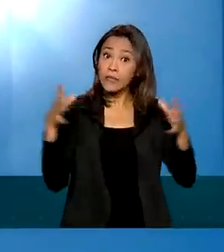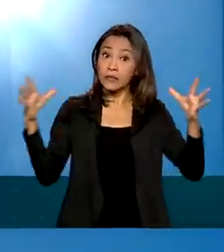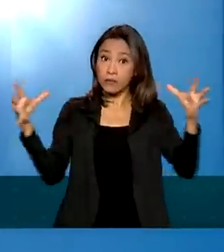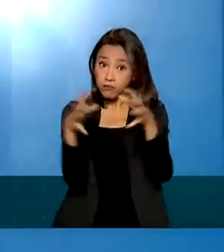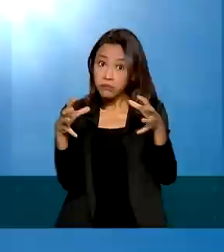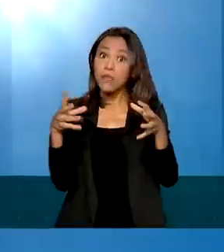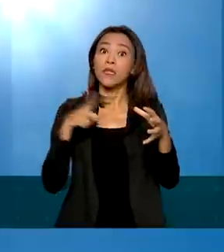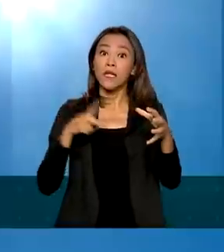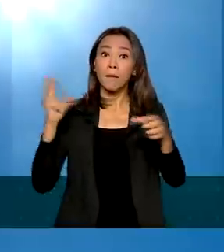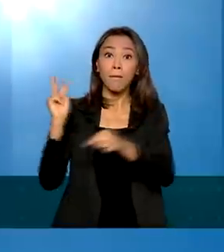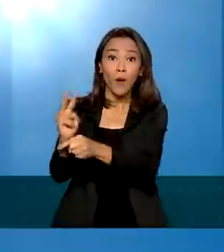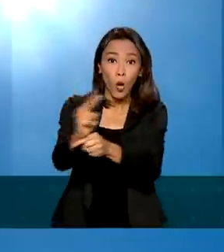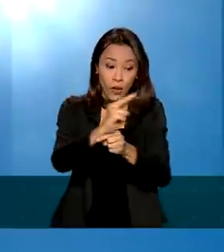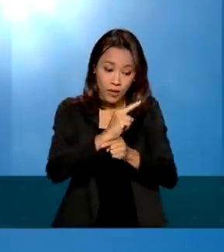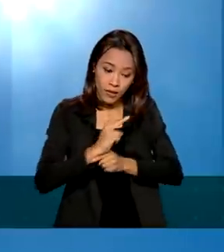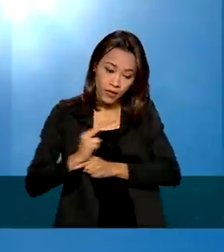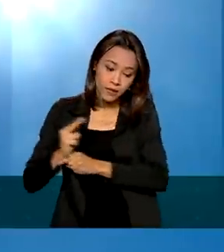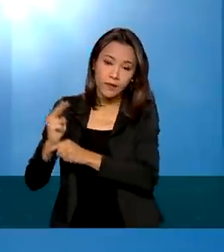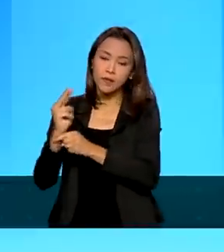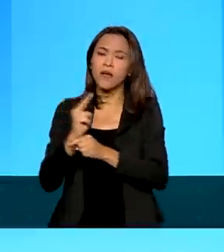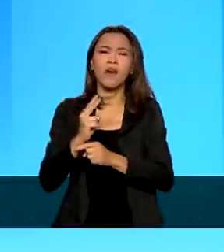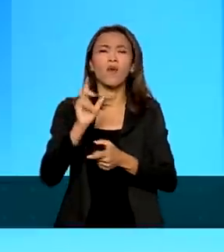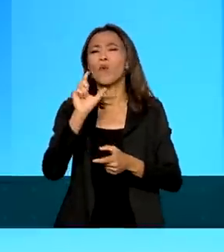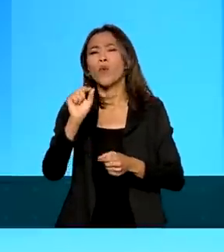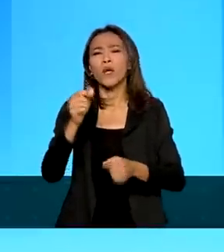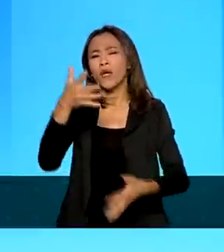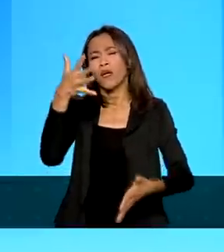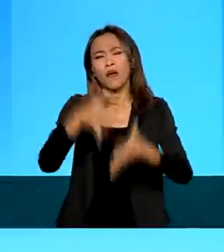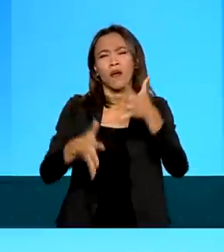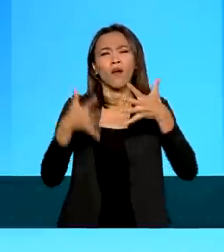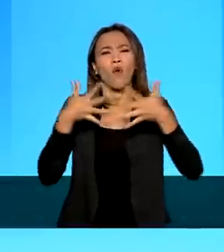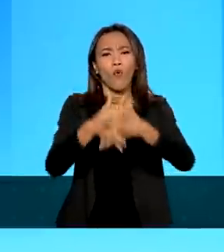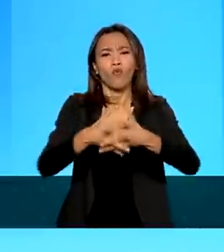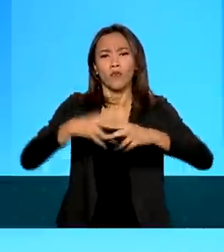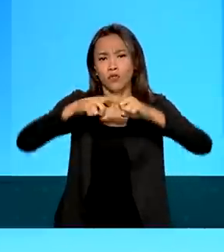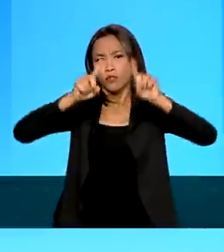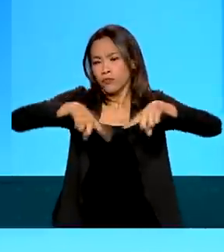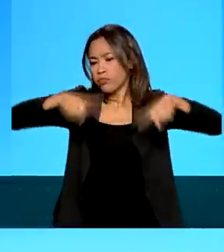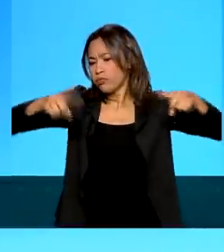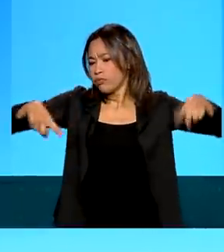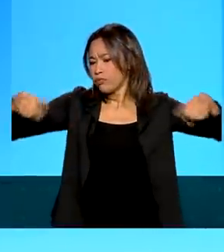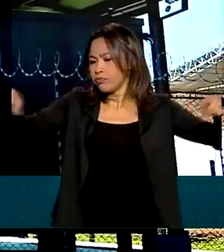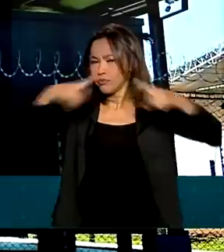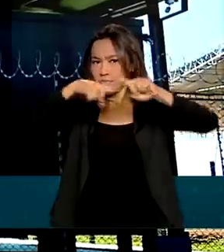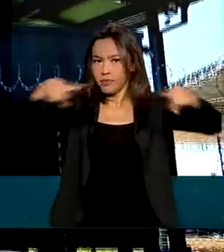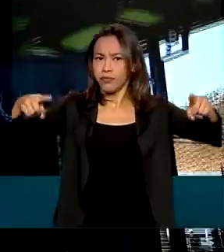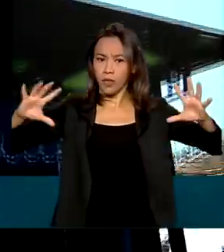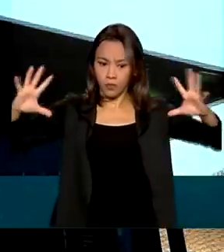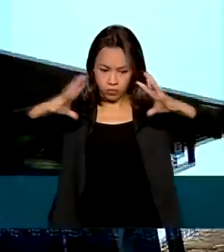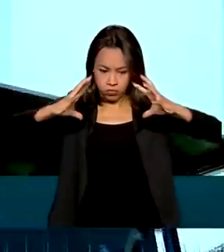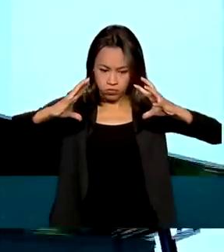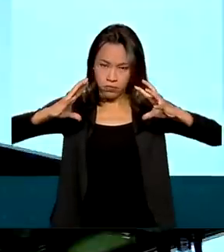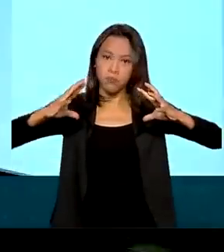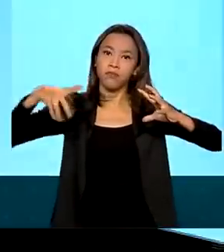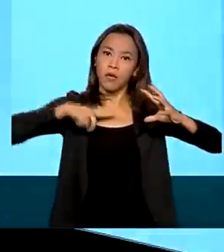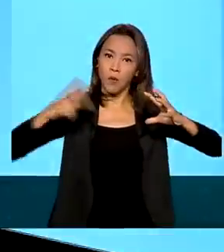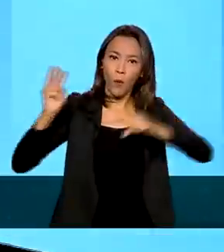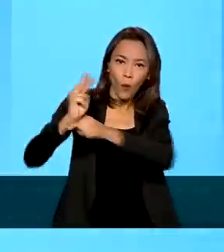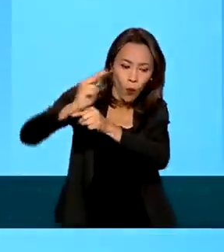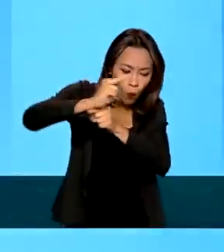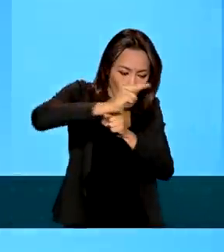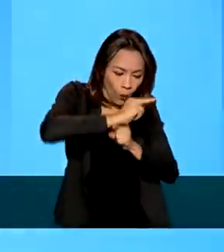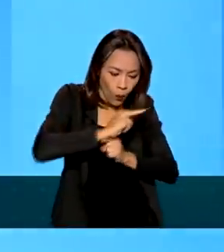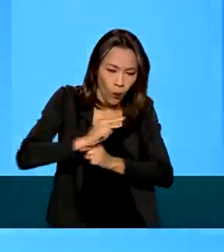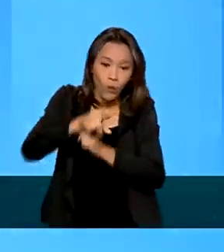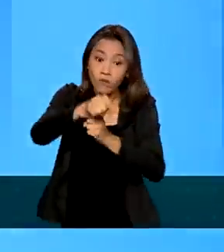proteção eletrônica contra interferências eletromagnéticas. Os equipamentos estão preparados para operar